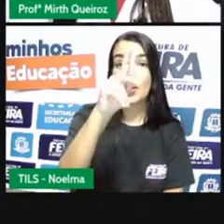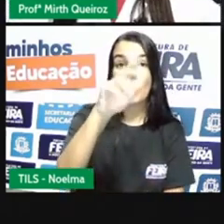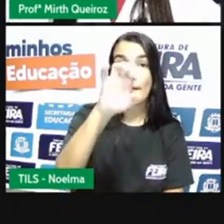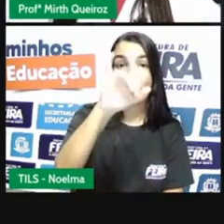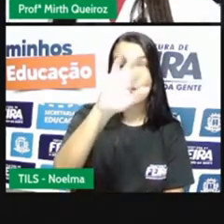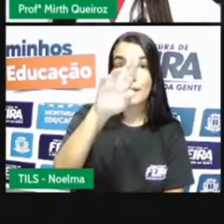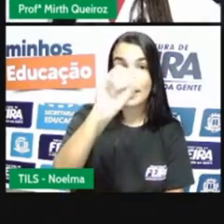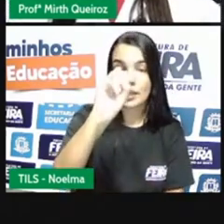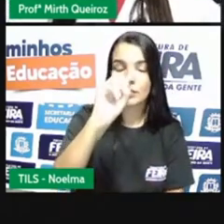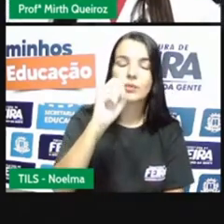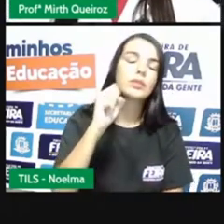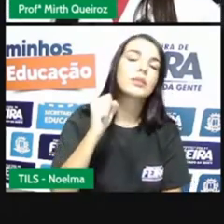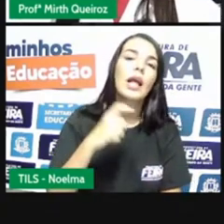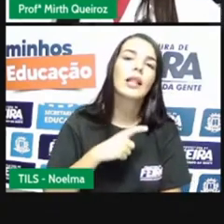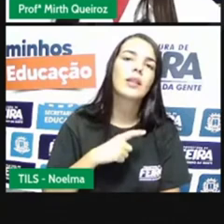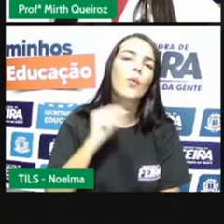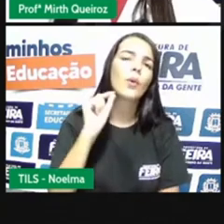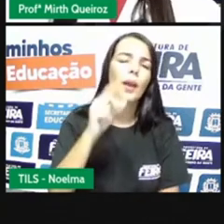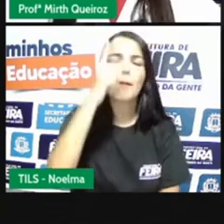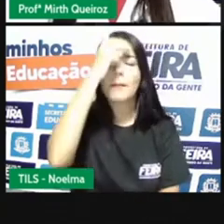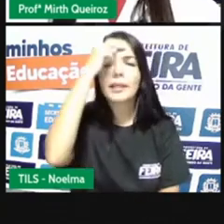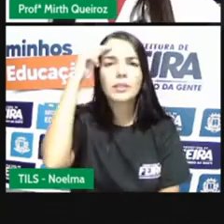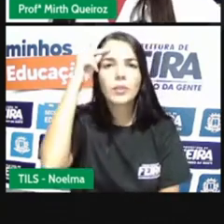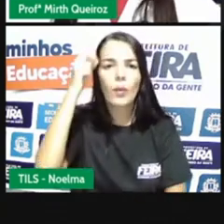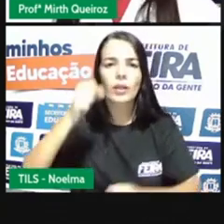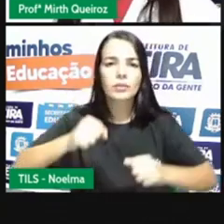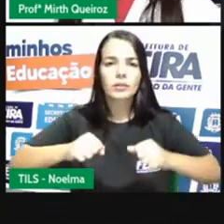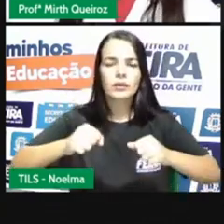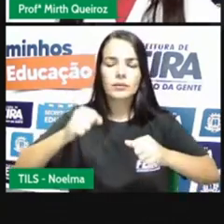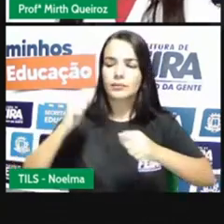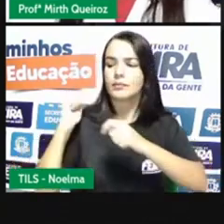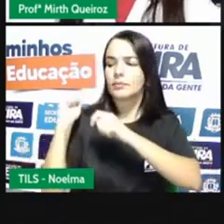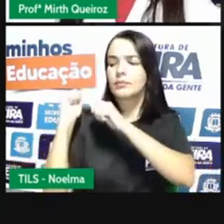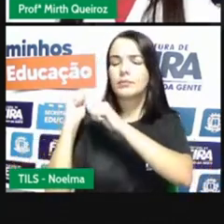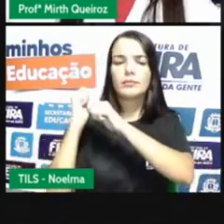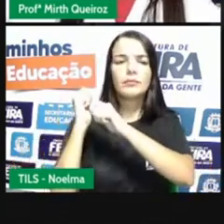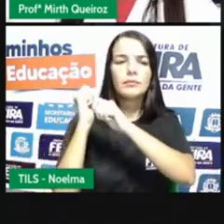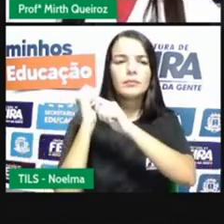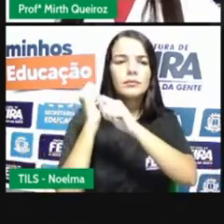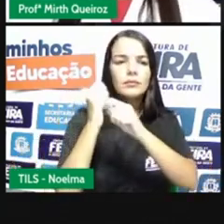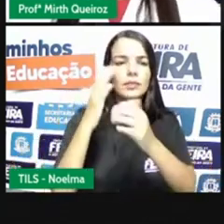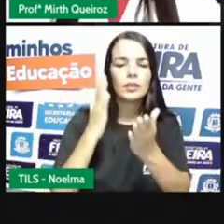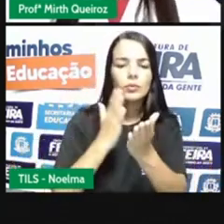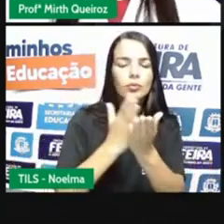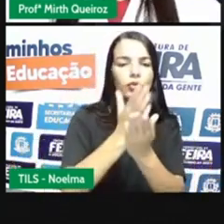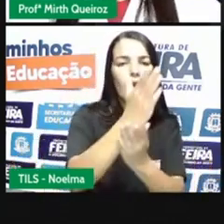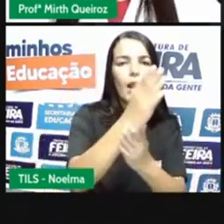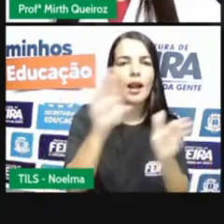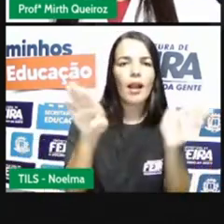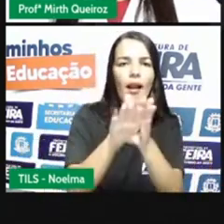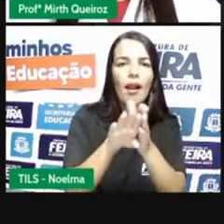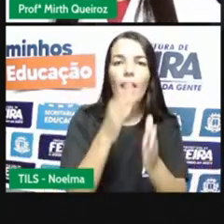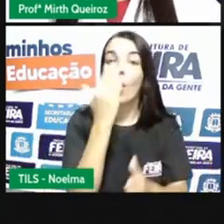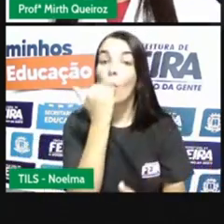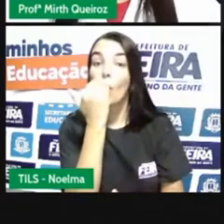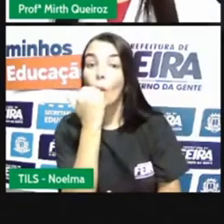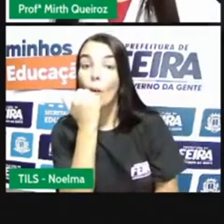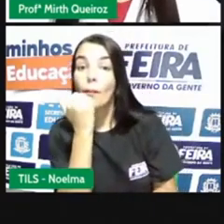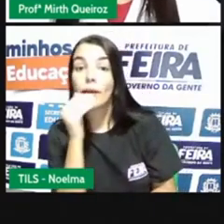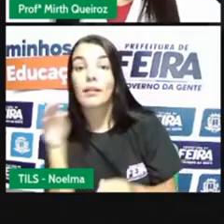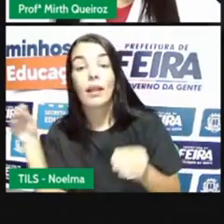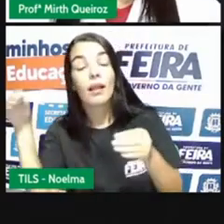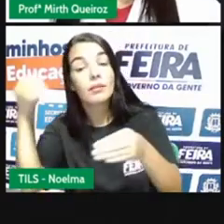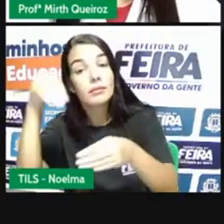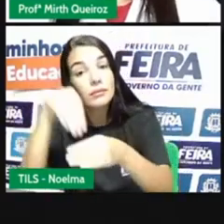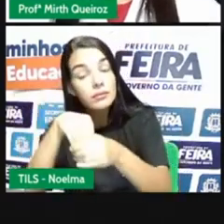carregavam alimentos e outros produtos para essas localidades onde estavam as minas, né? As cidades mineradoras,